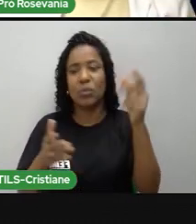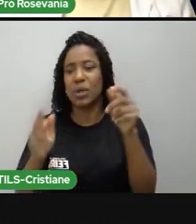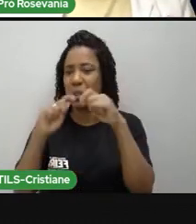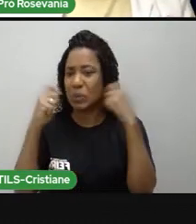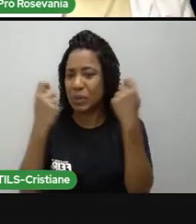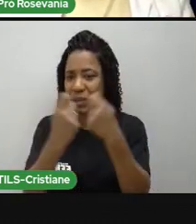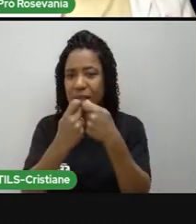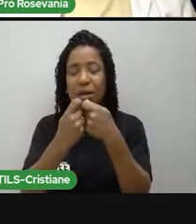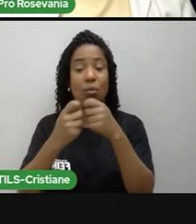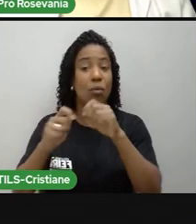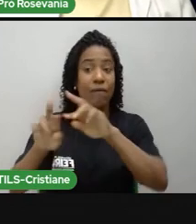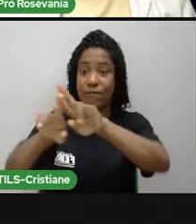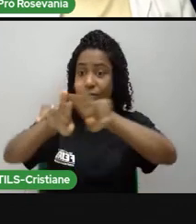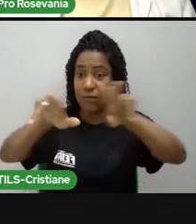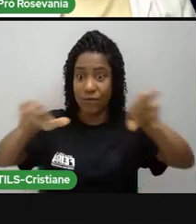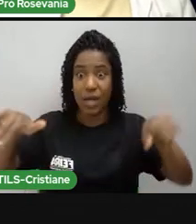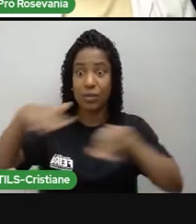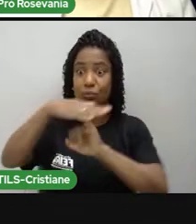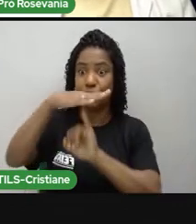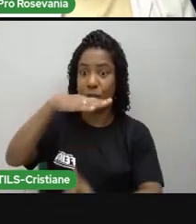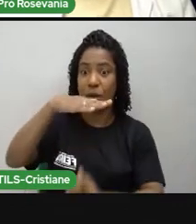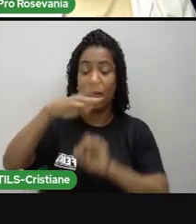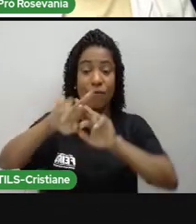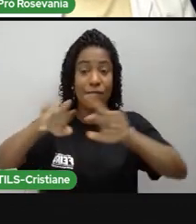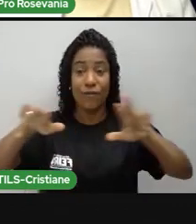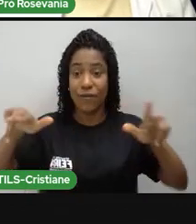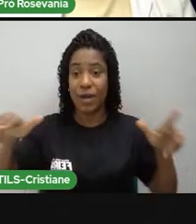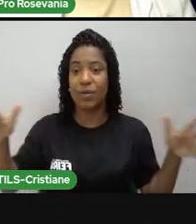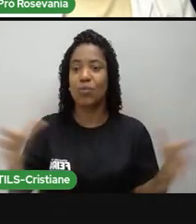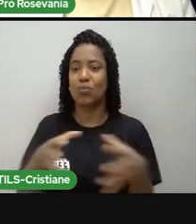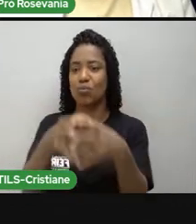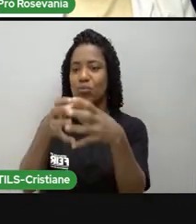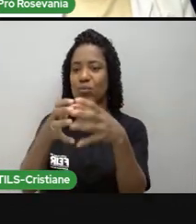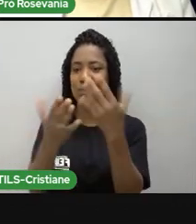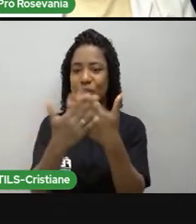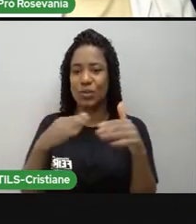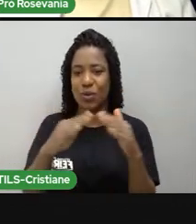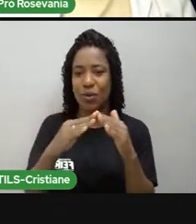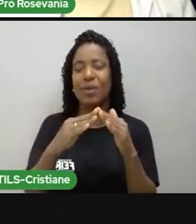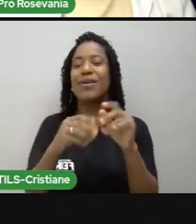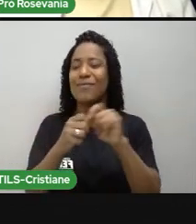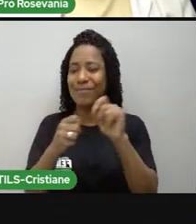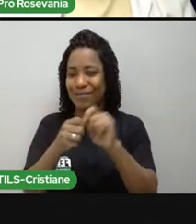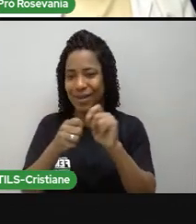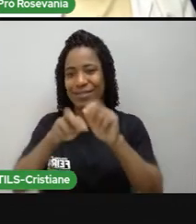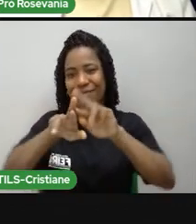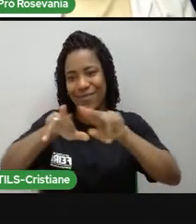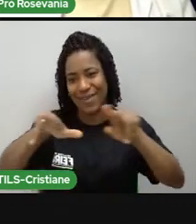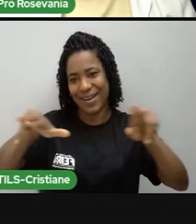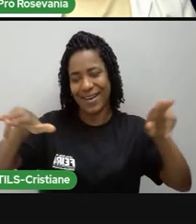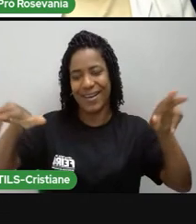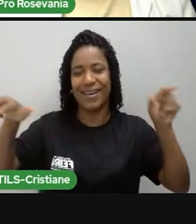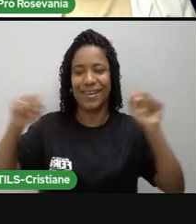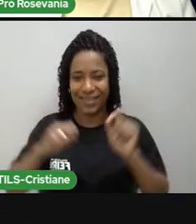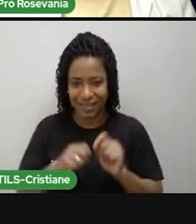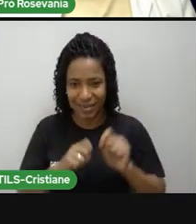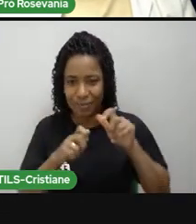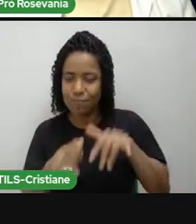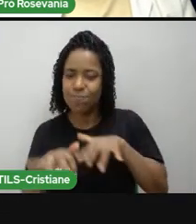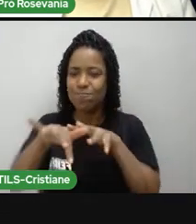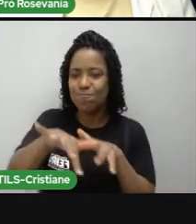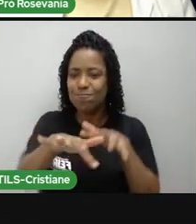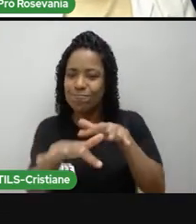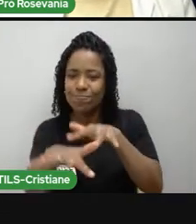particulares, pelo que for referente ao folclore, principalmente as escolas. Aí culmina na caminhada do folclore, onde várias